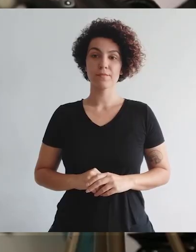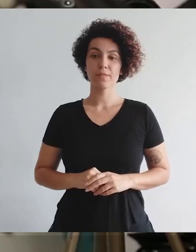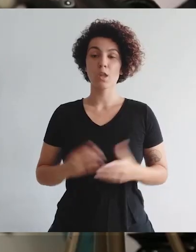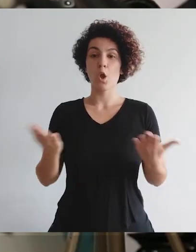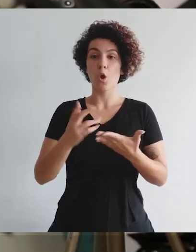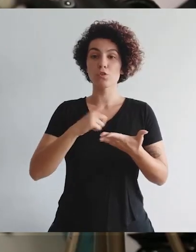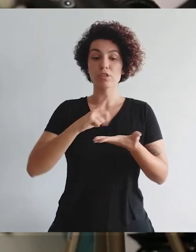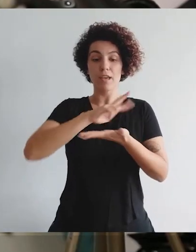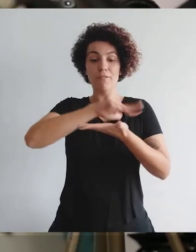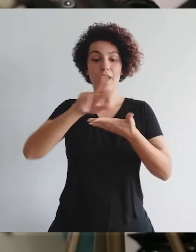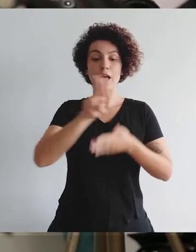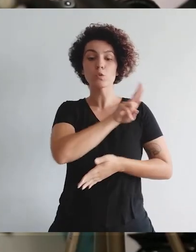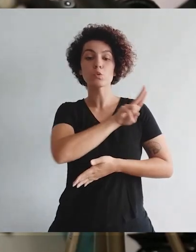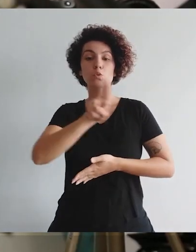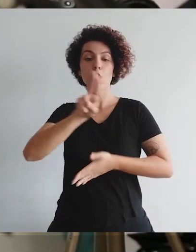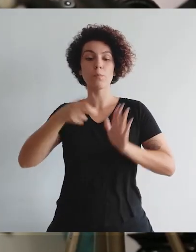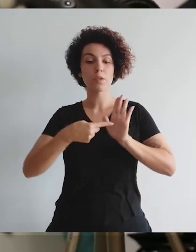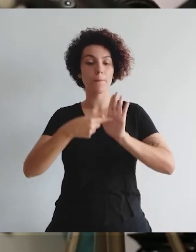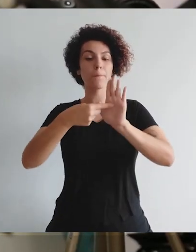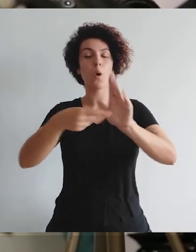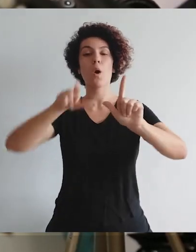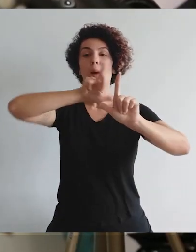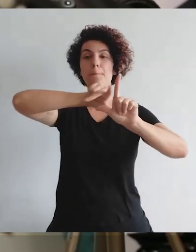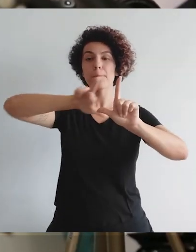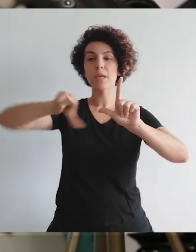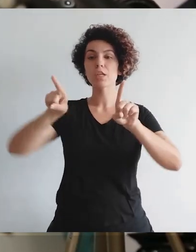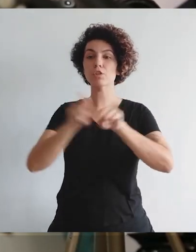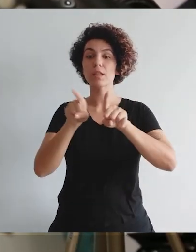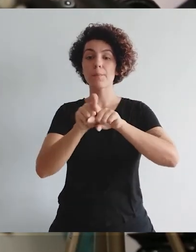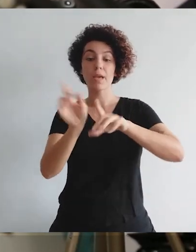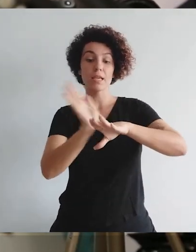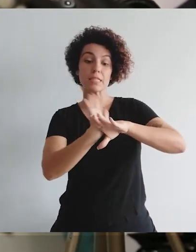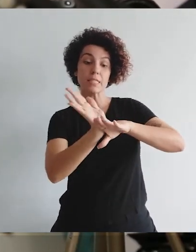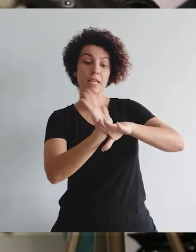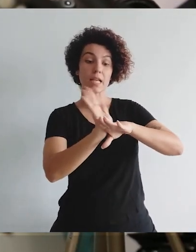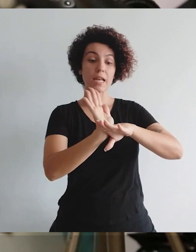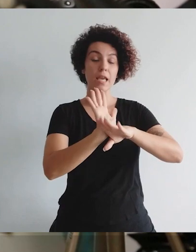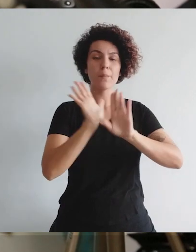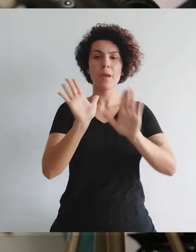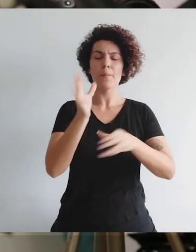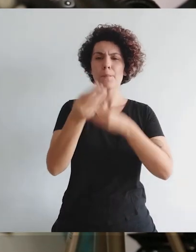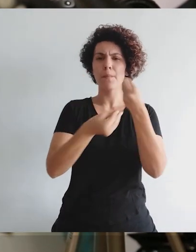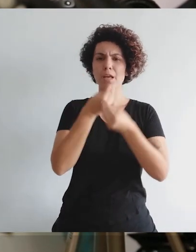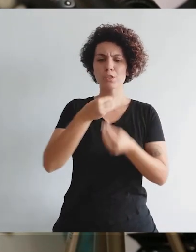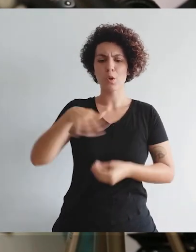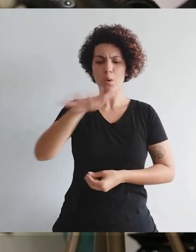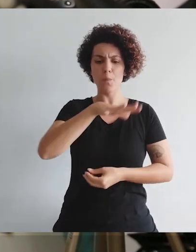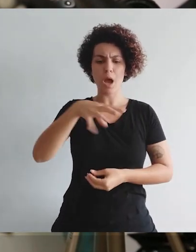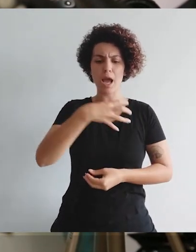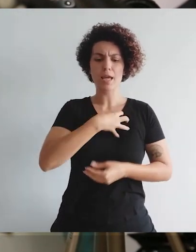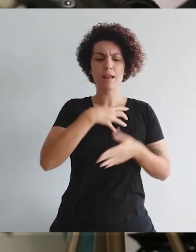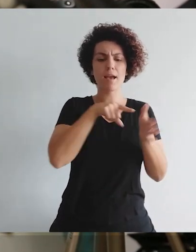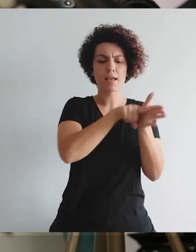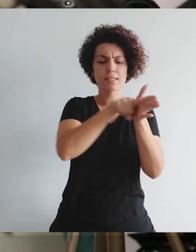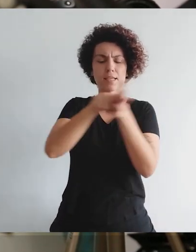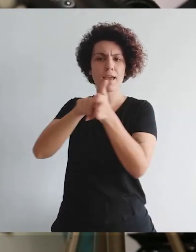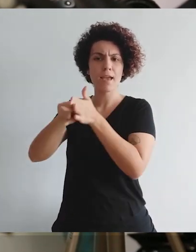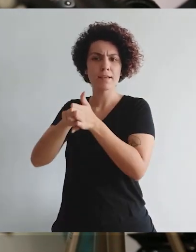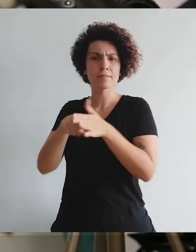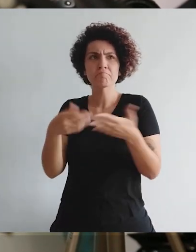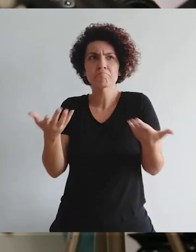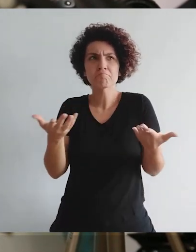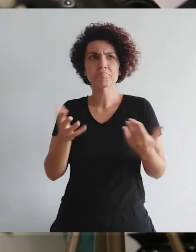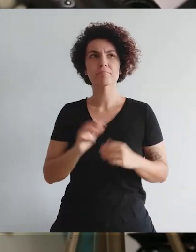Nós temos vários nomes que têm se destacado na mídia, no cinema. Mas como é na área da ciência?